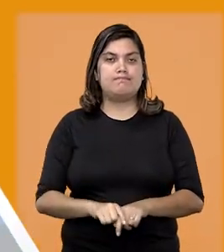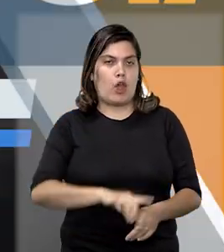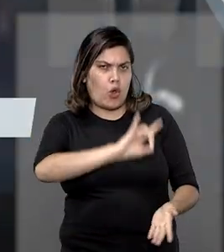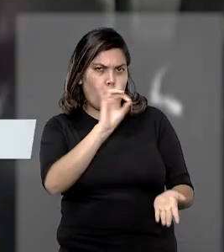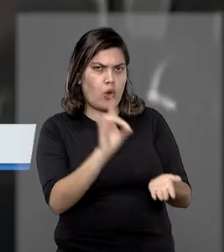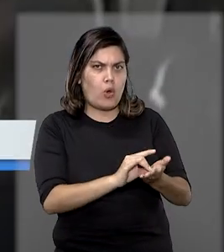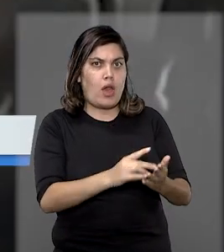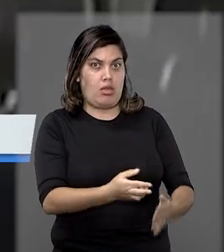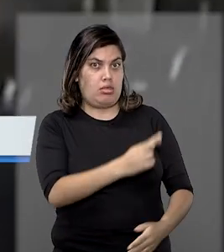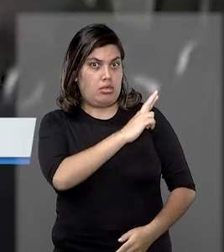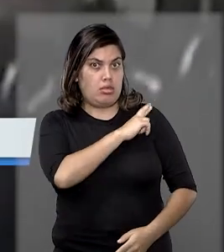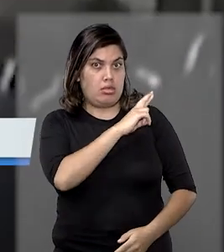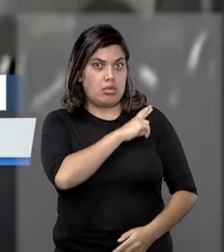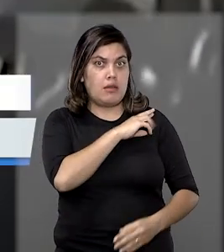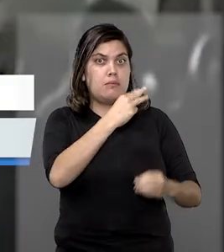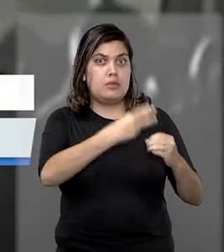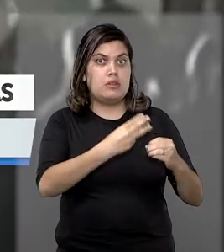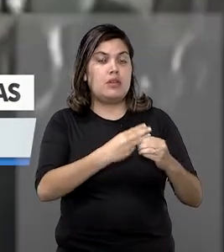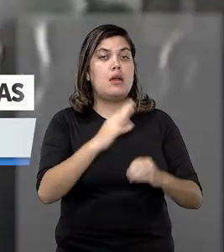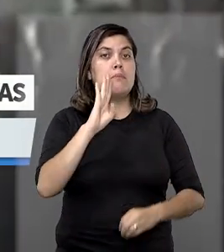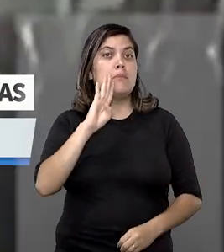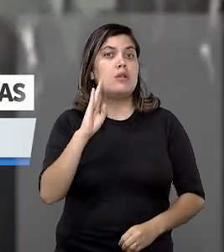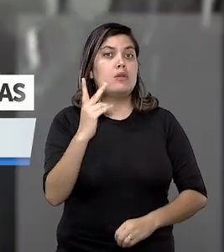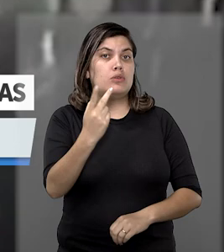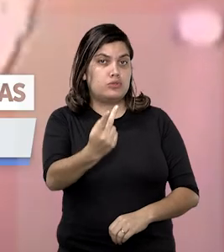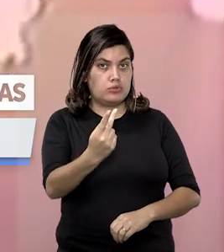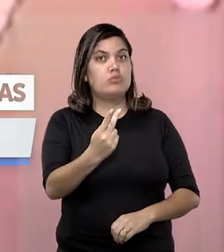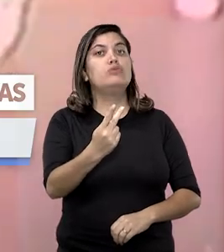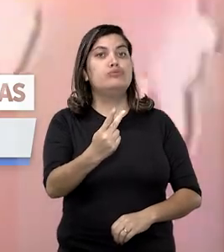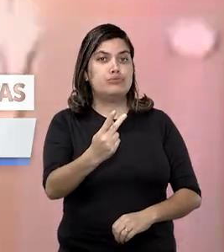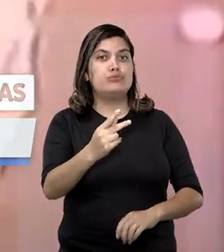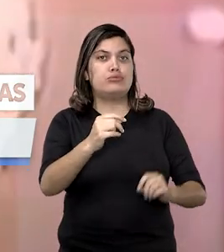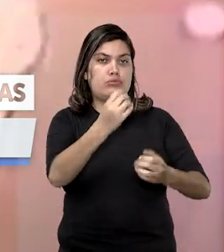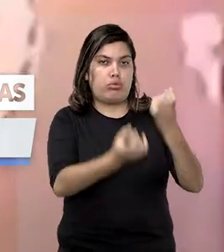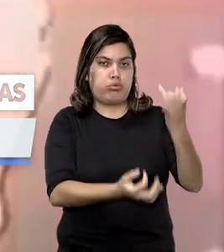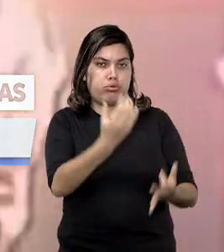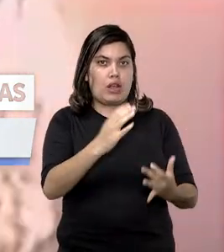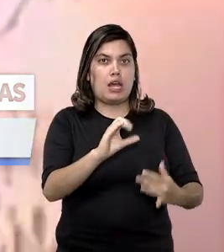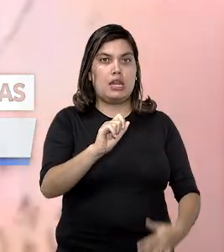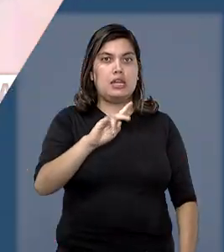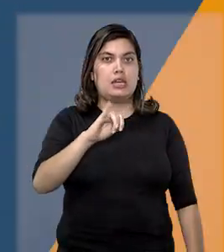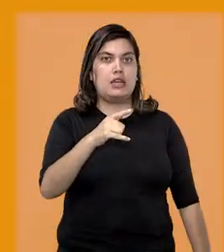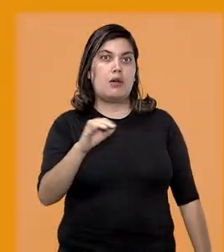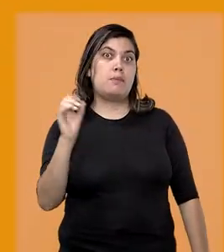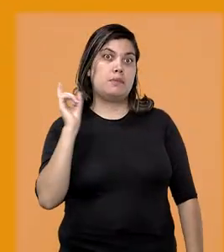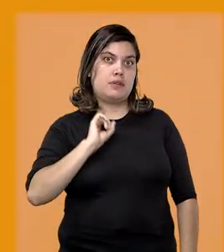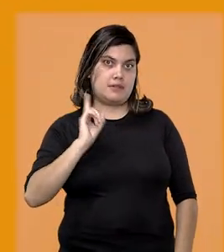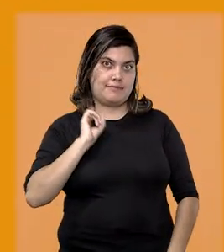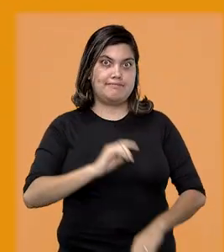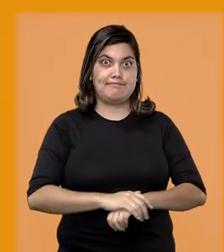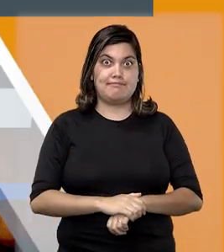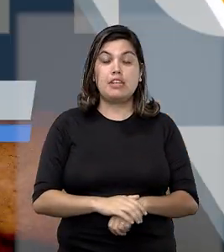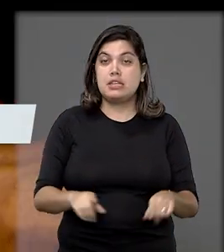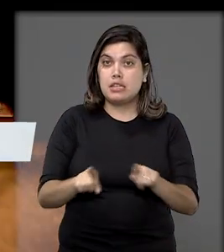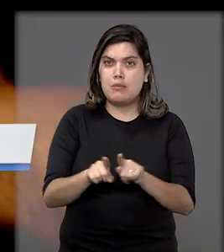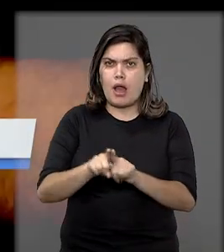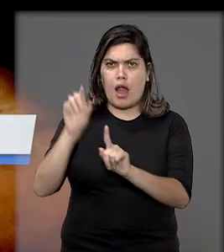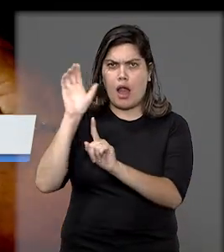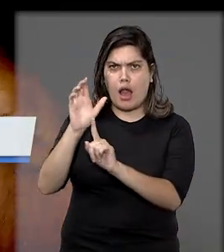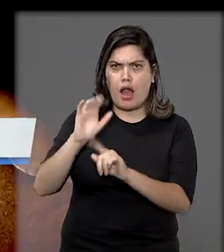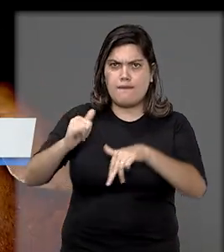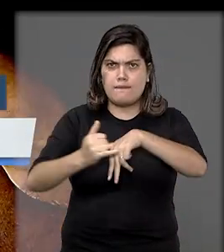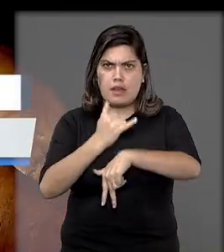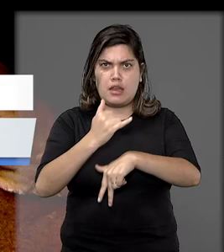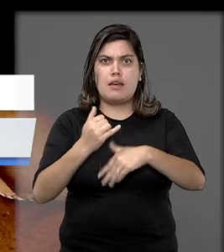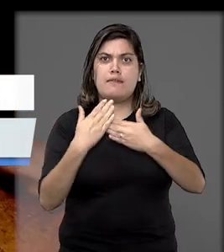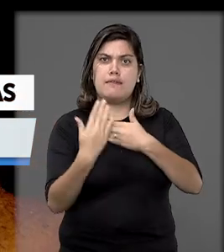Confirmada a responsabilidade do município de Belo Horizonte no incêndio do Canecão Mineiro. E mais, ameaçar a